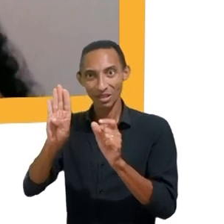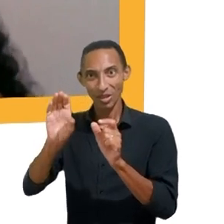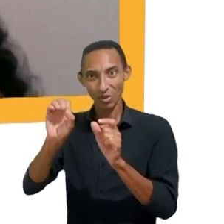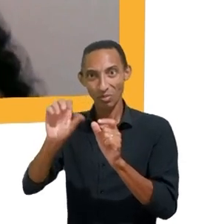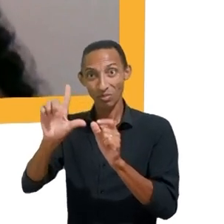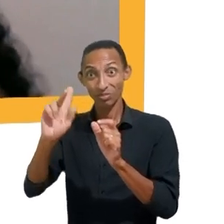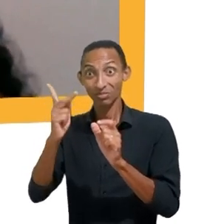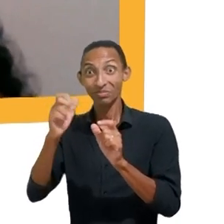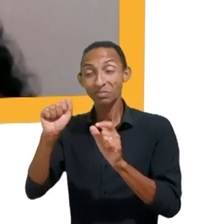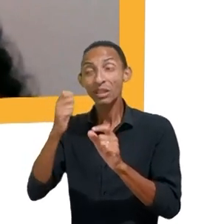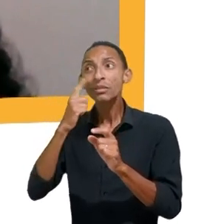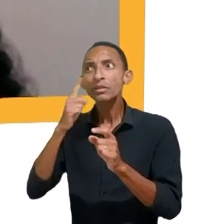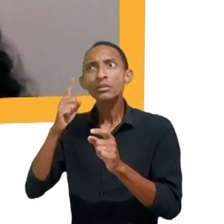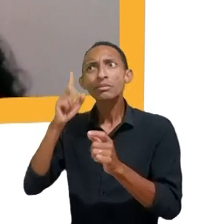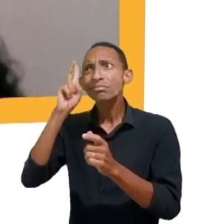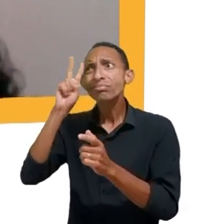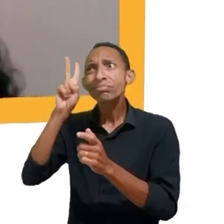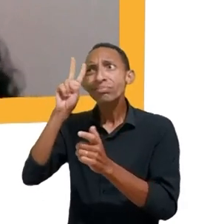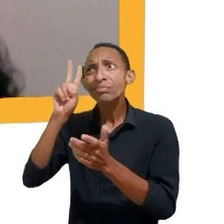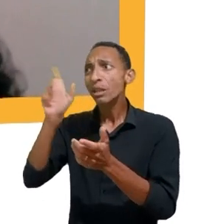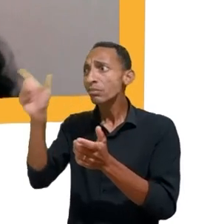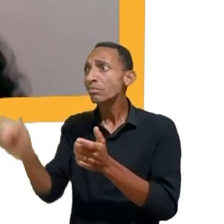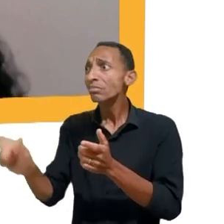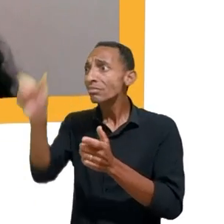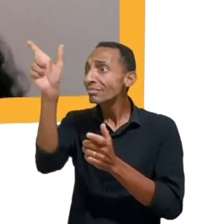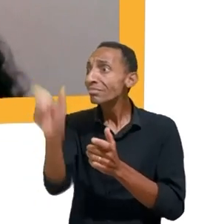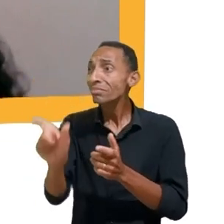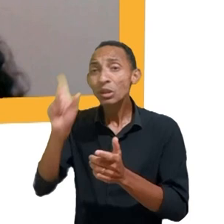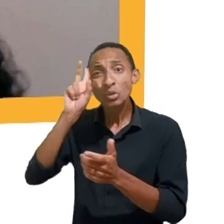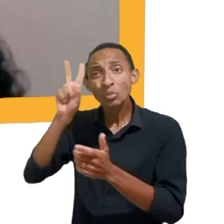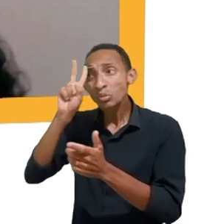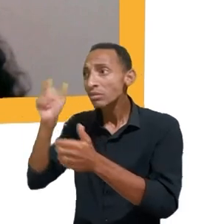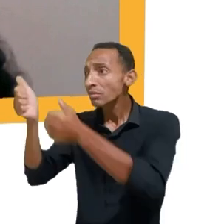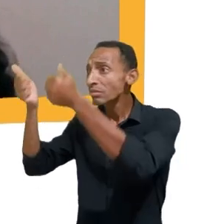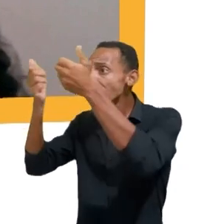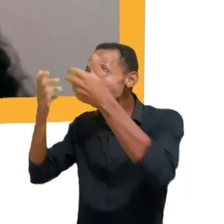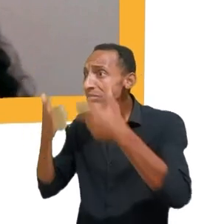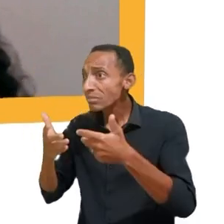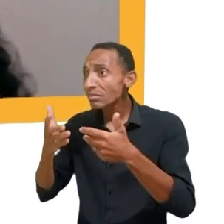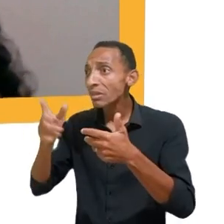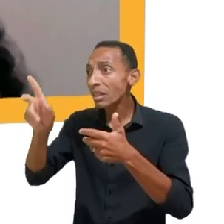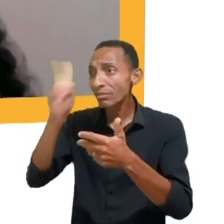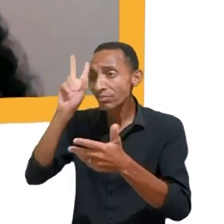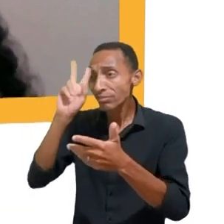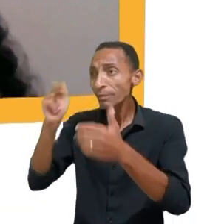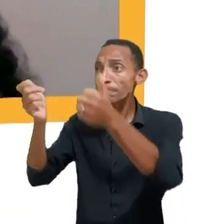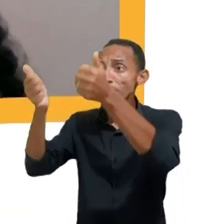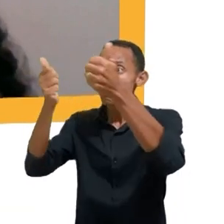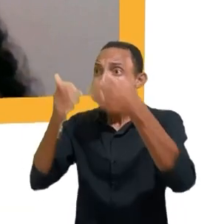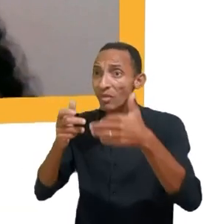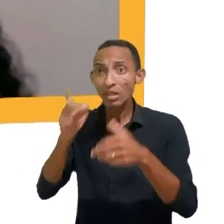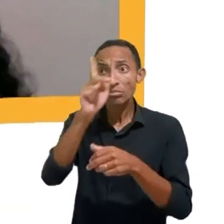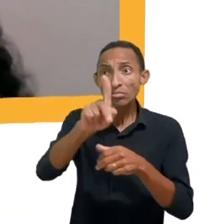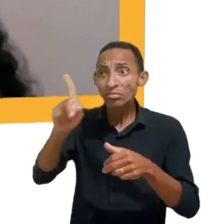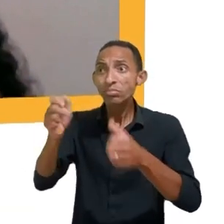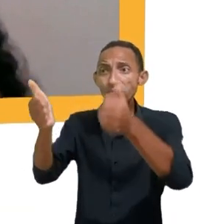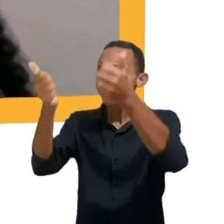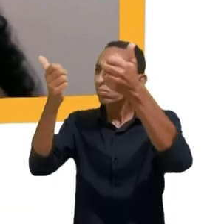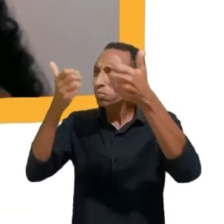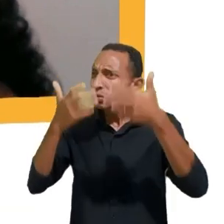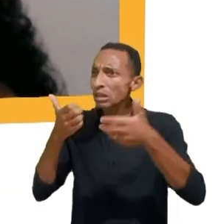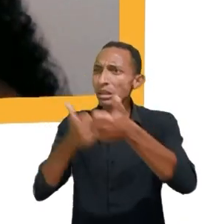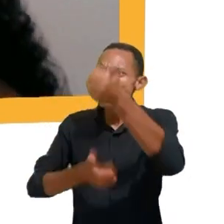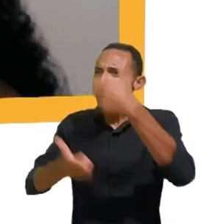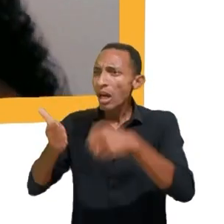diversos relatos de alunos professores e foram relatos muito emocionantes de coisas